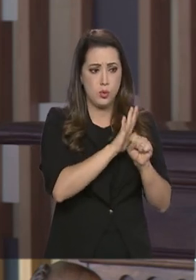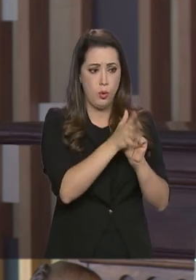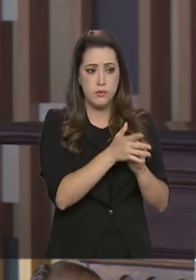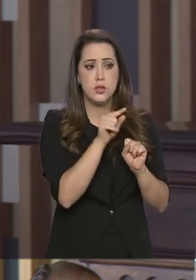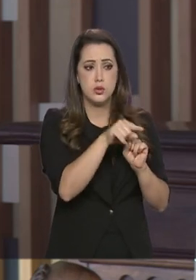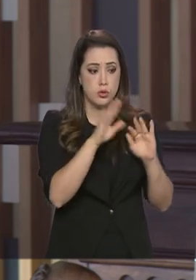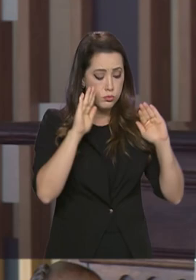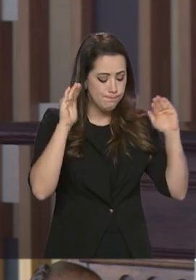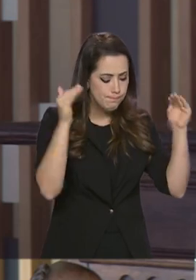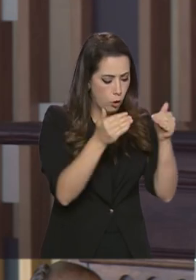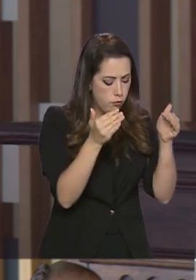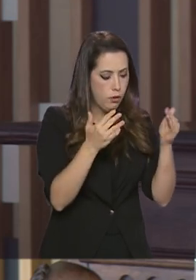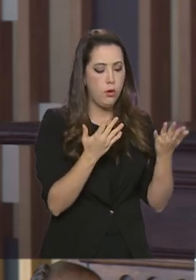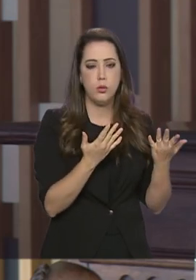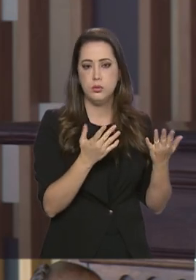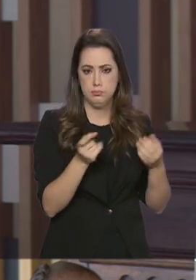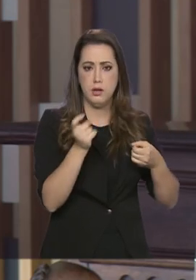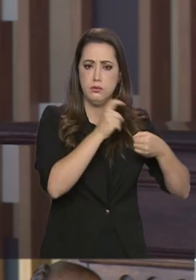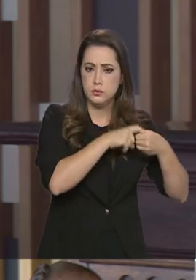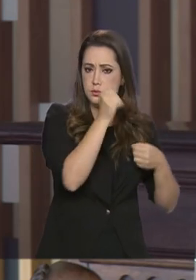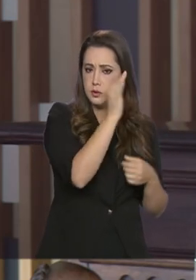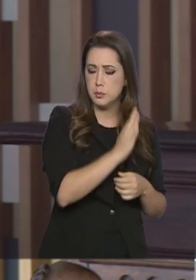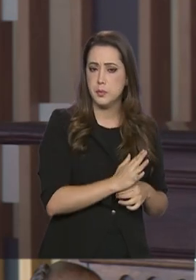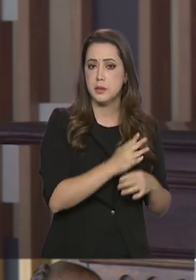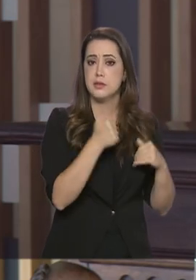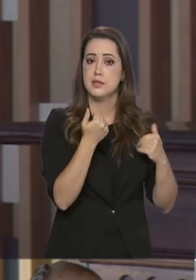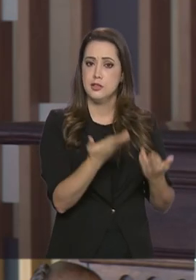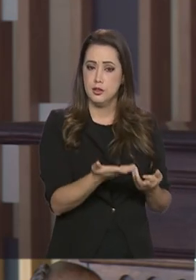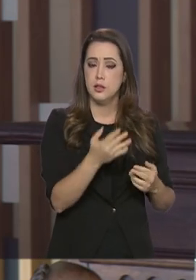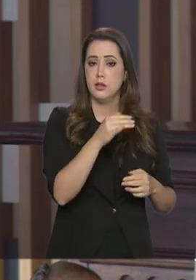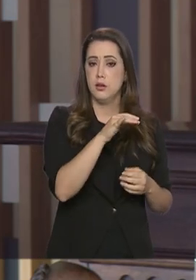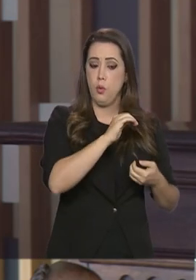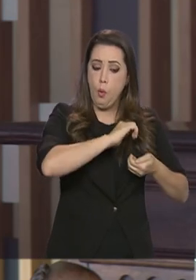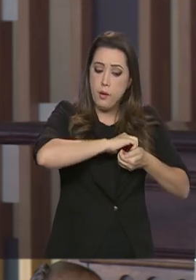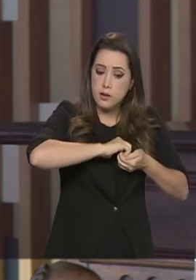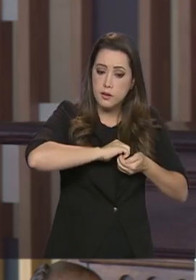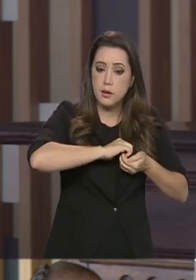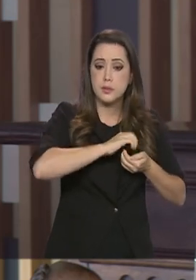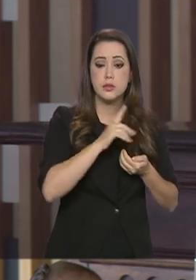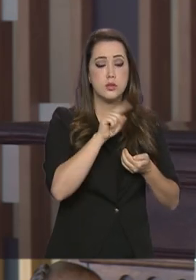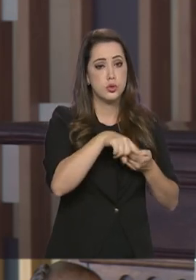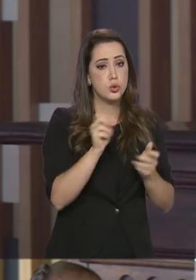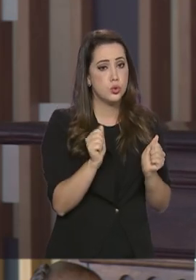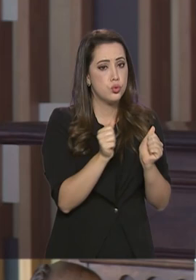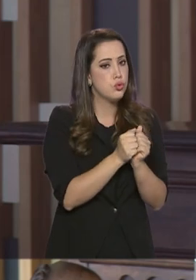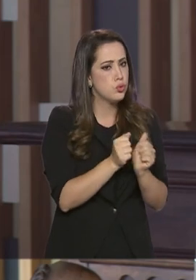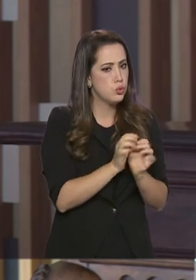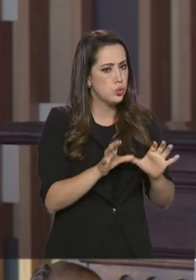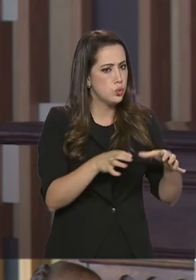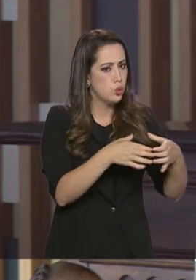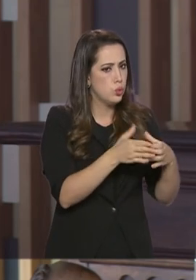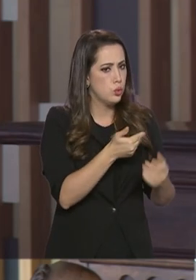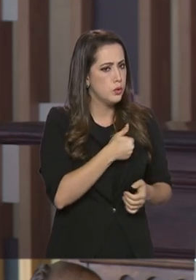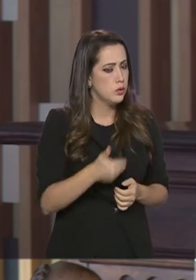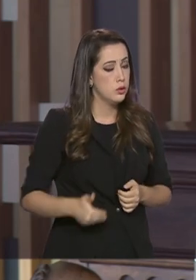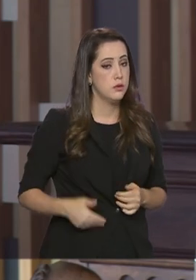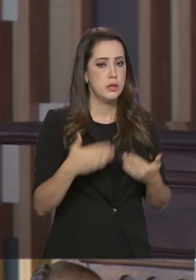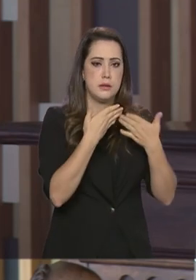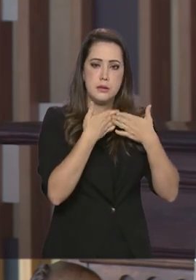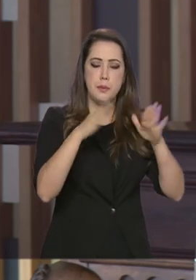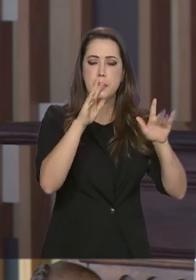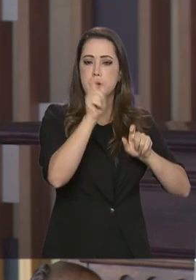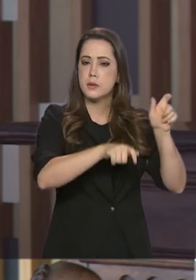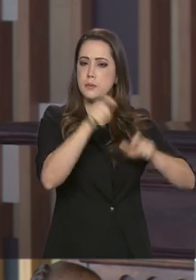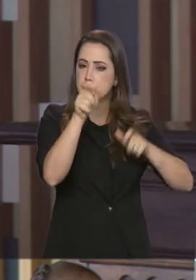ficou muito claro que o Itamaraty faz parte desse conjunto, desse conjunto de um governo que está aqui aberto para as